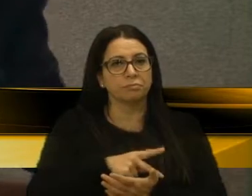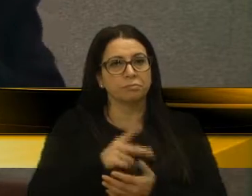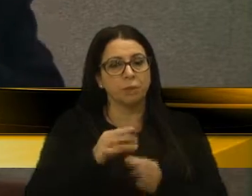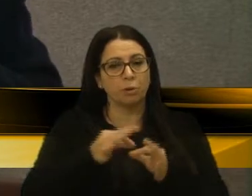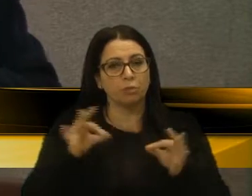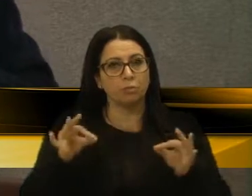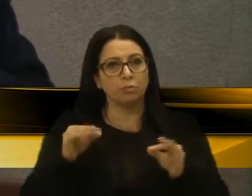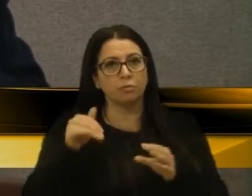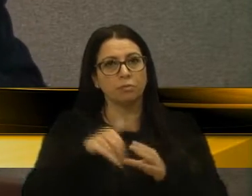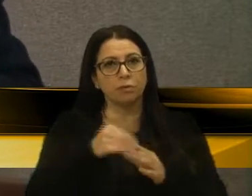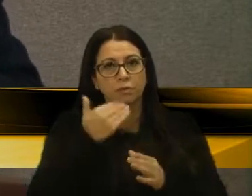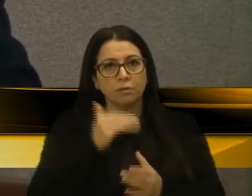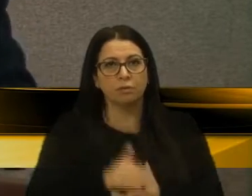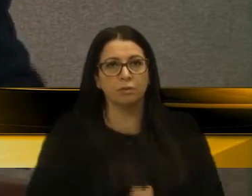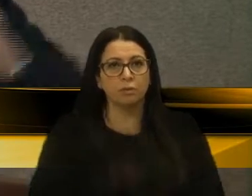não me alongar o voto favorável. Muito obrigado.